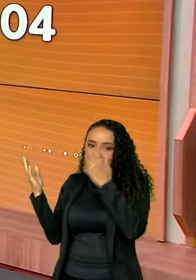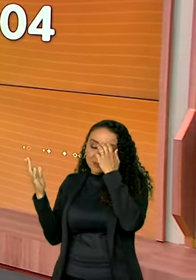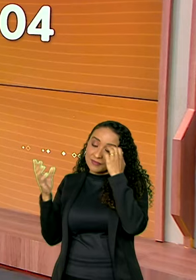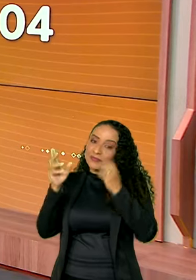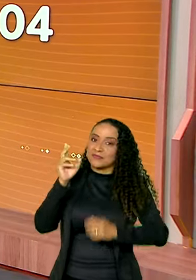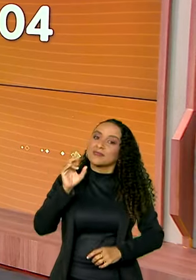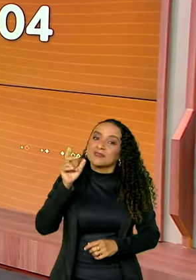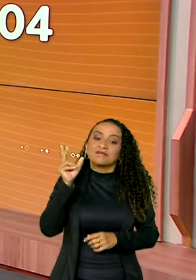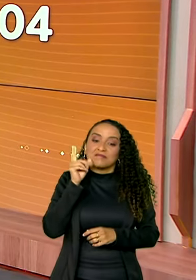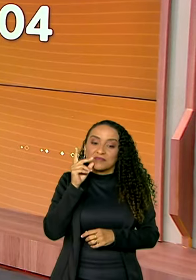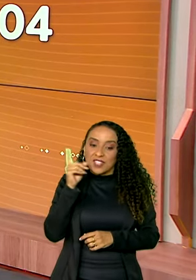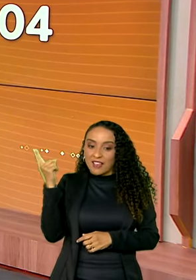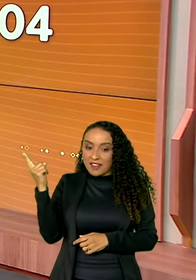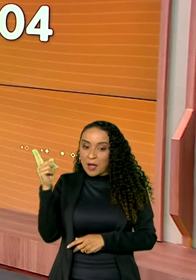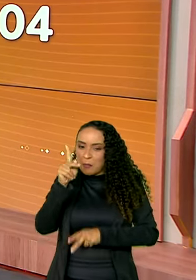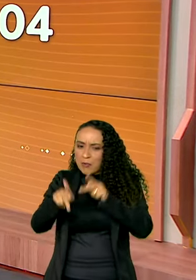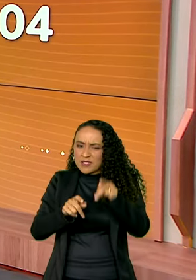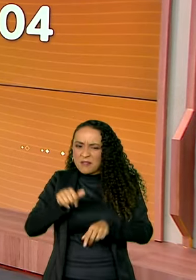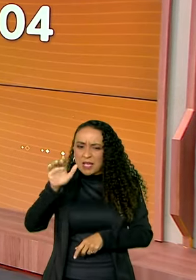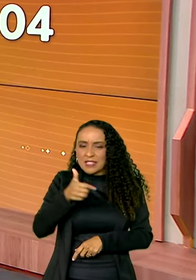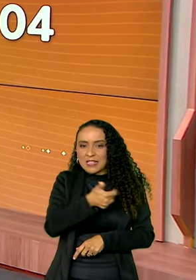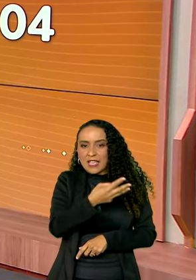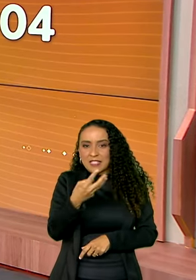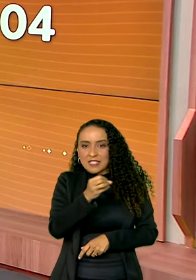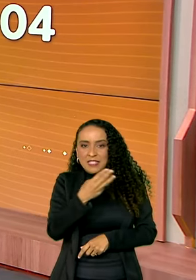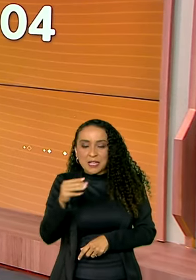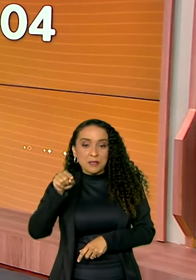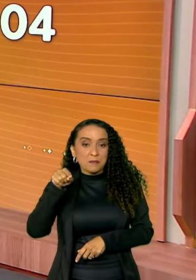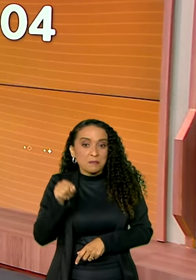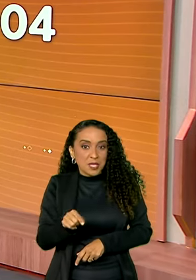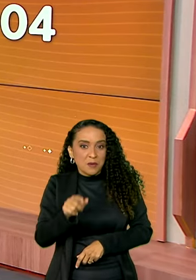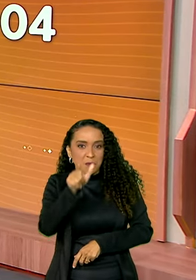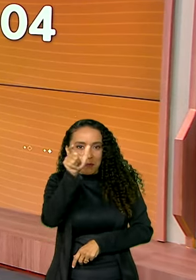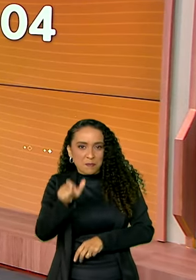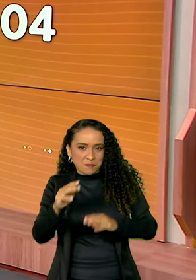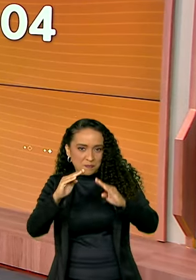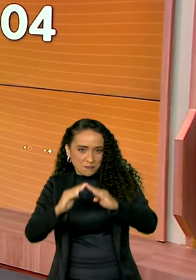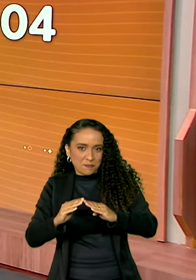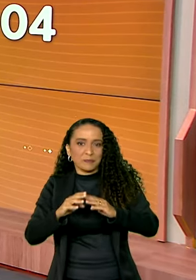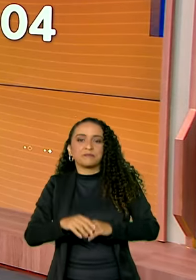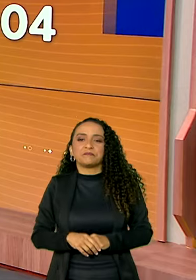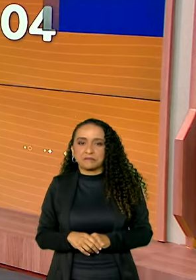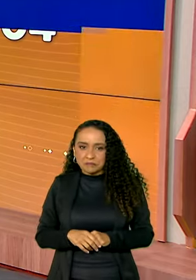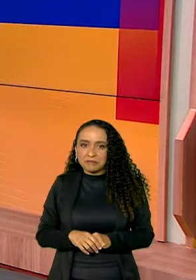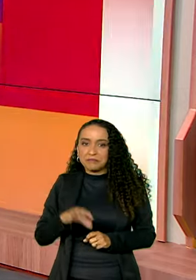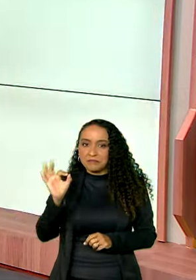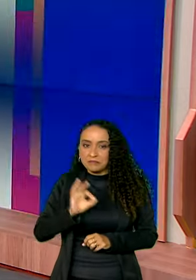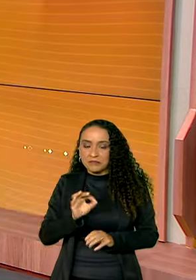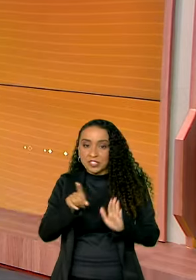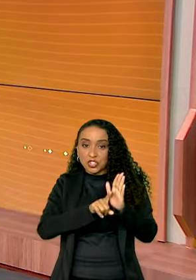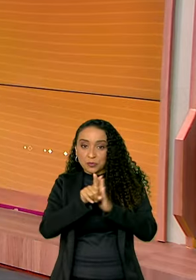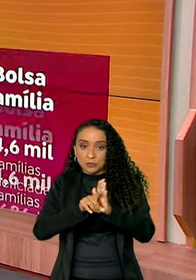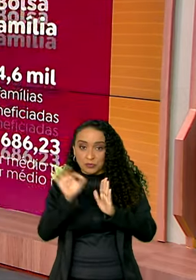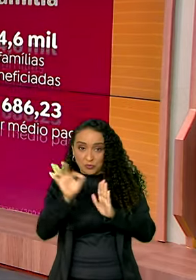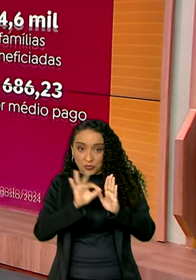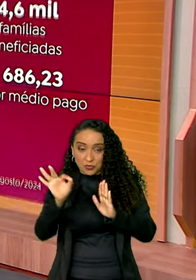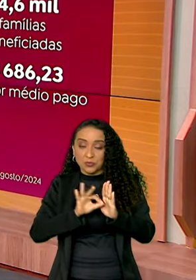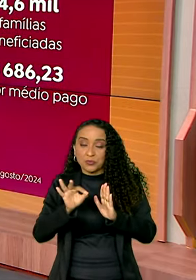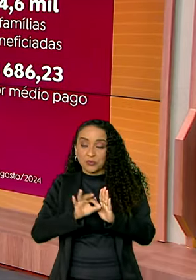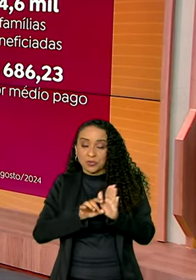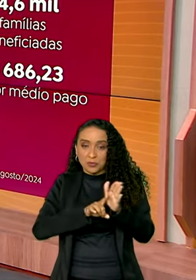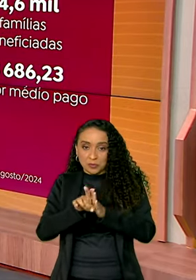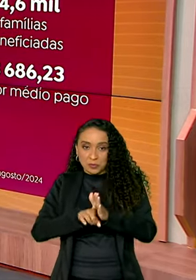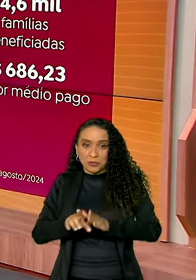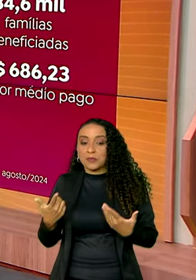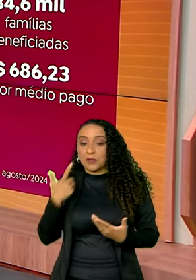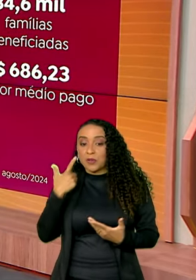Ceará, a população de pouco mais de 303 mil habitantes. Isso aí, segundo a última estimativa do